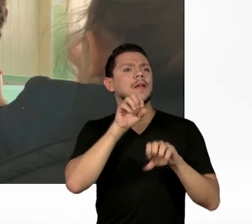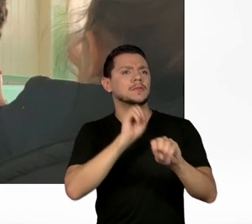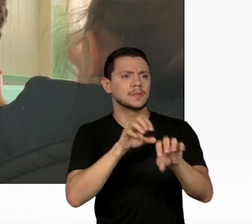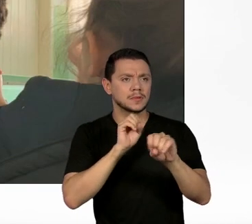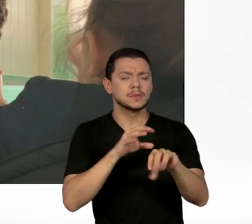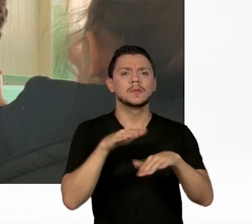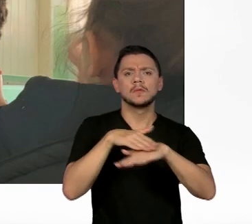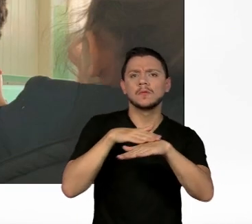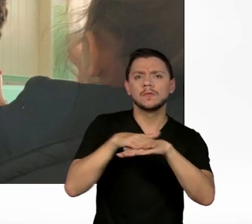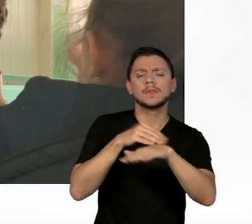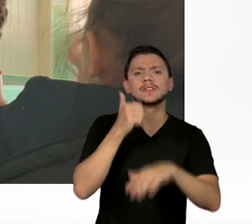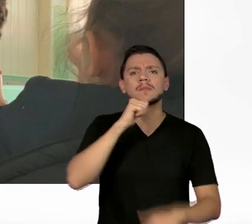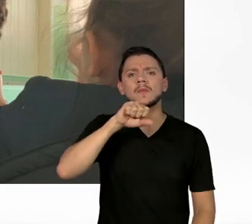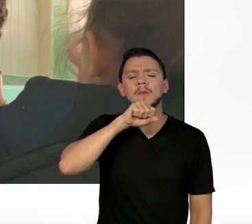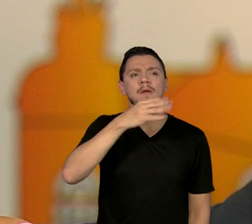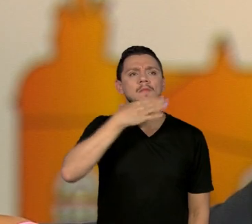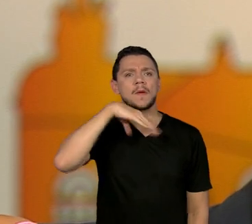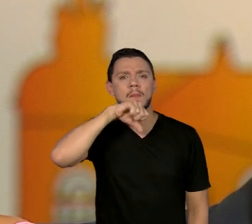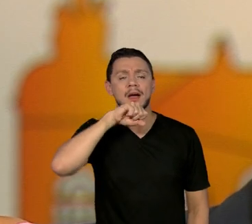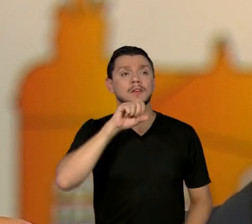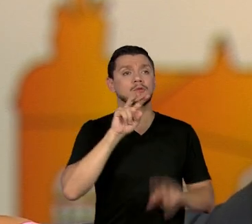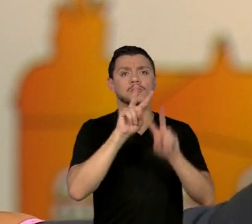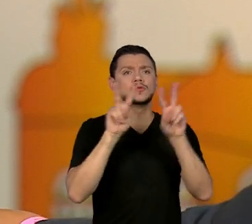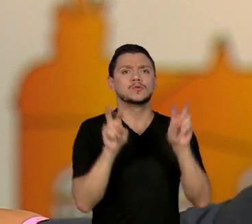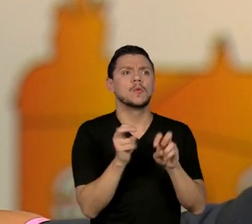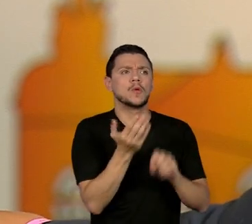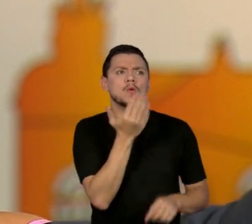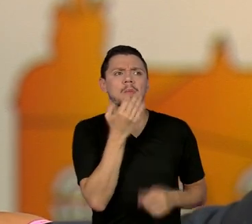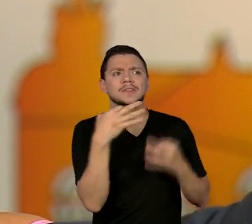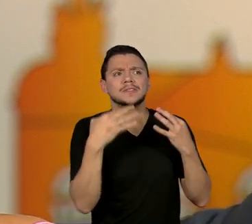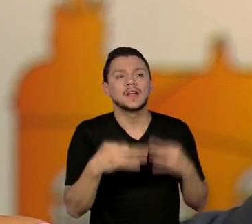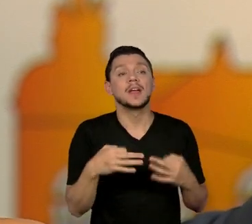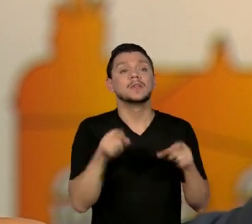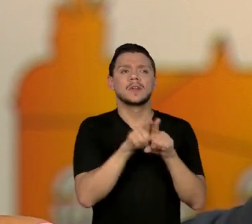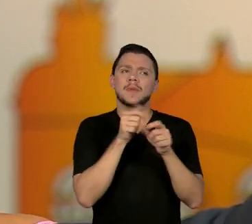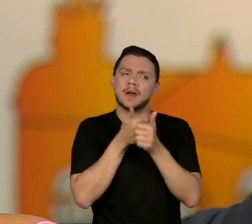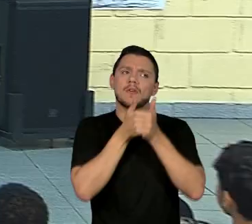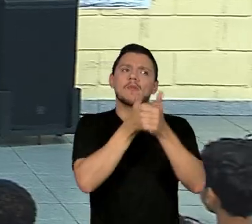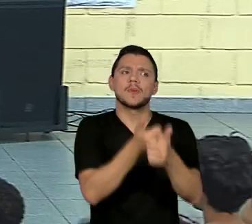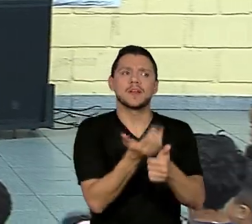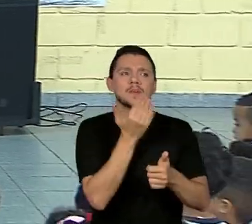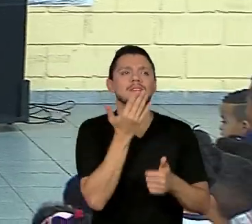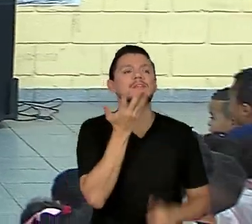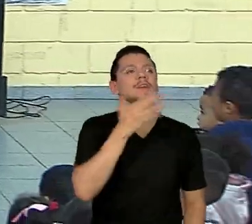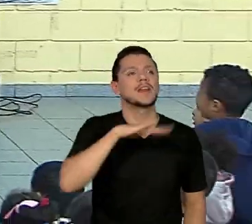relação a algumas dietas. E também acompanhar a alimentação das crianças, que é o foco principal.